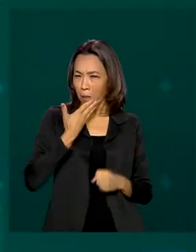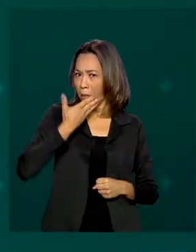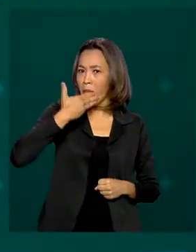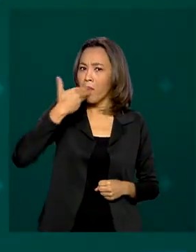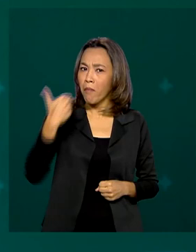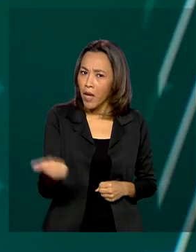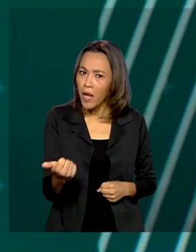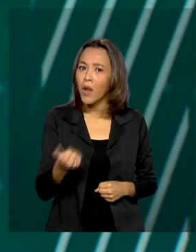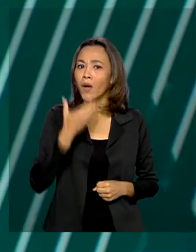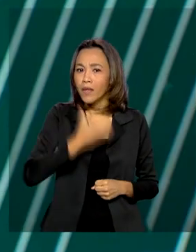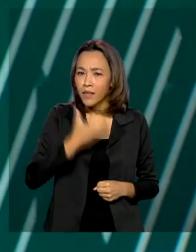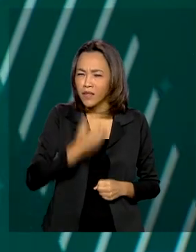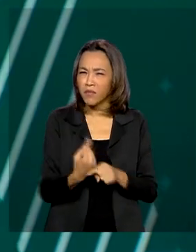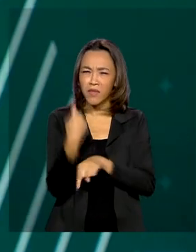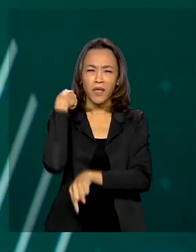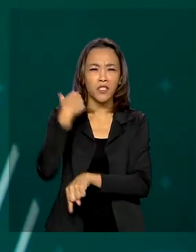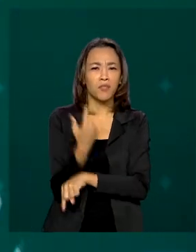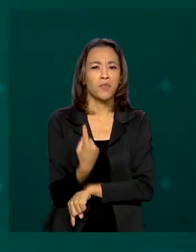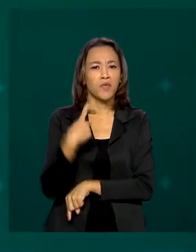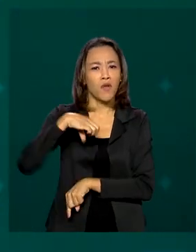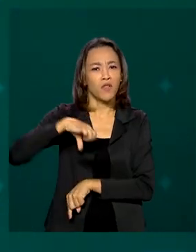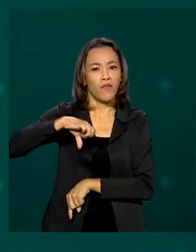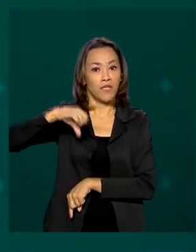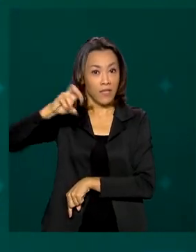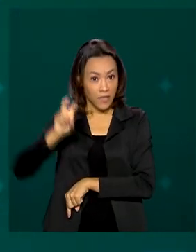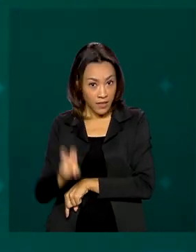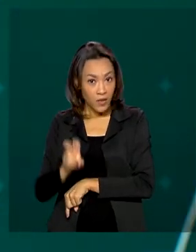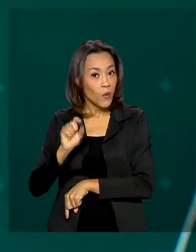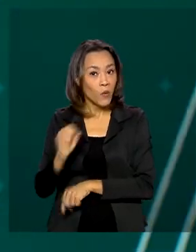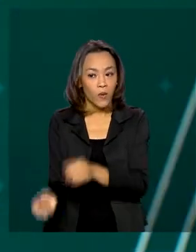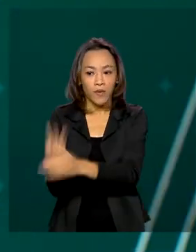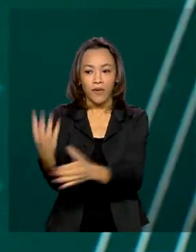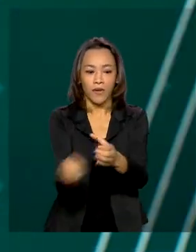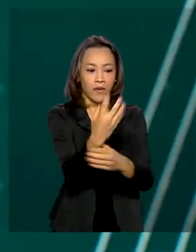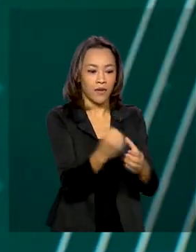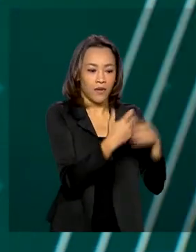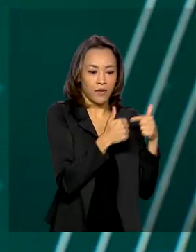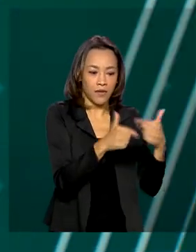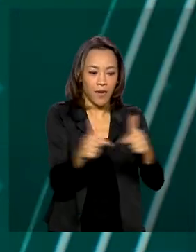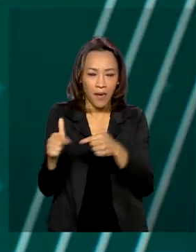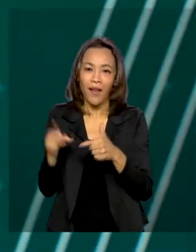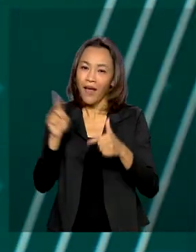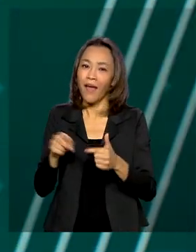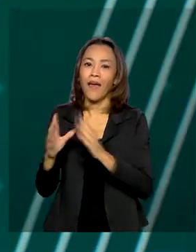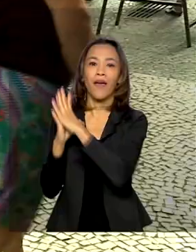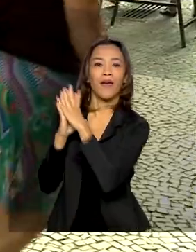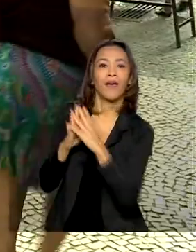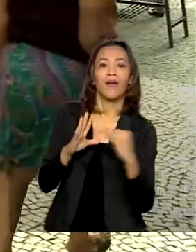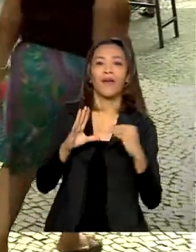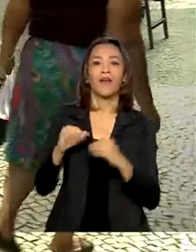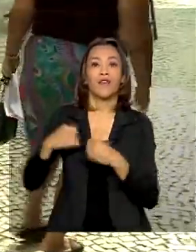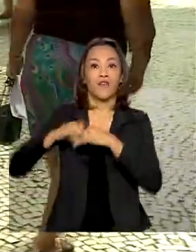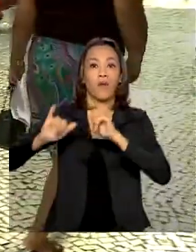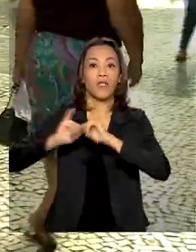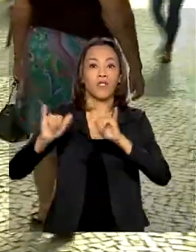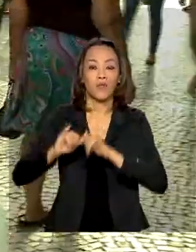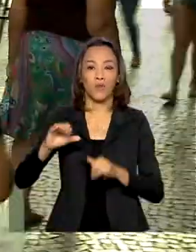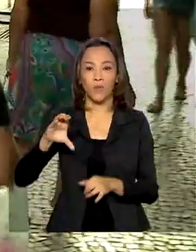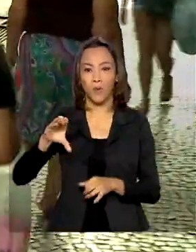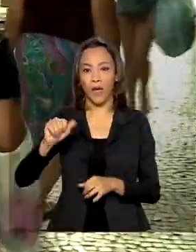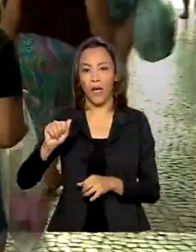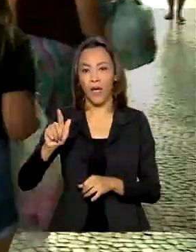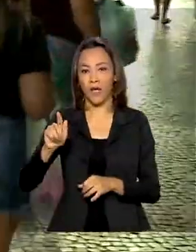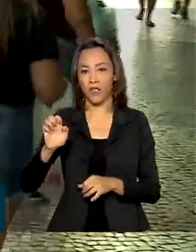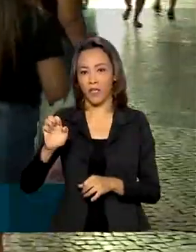dezembro desde 1995 na geração de empregos. Os números são do Caged. Mesmo com a